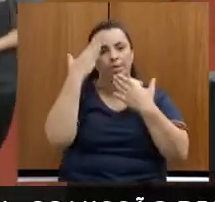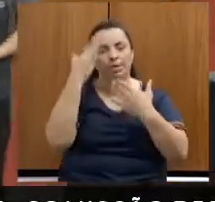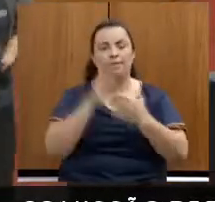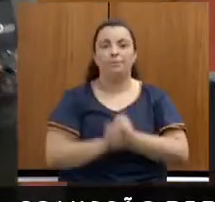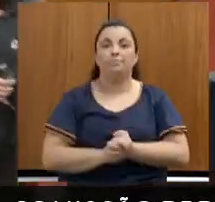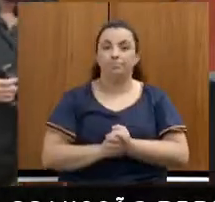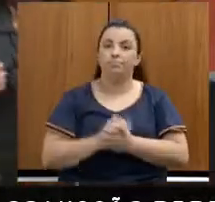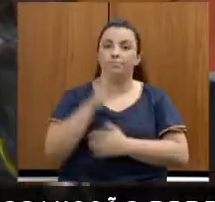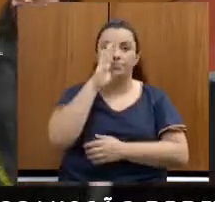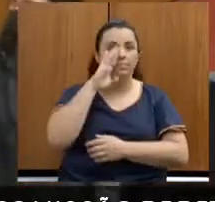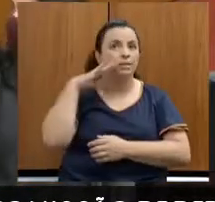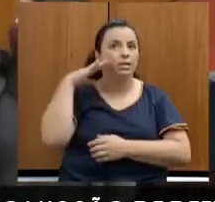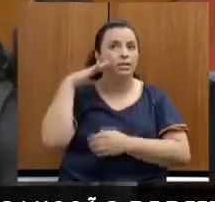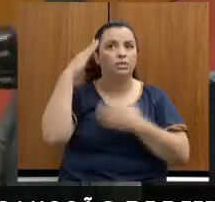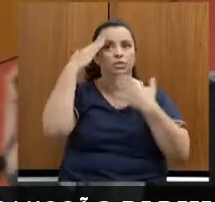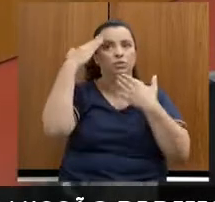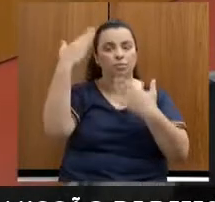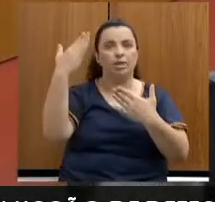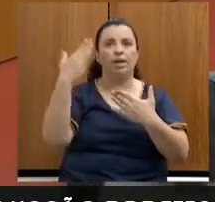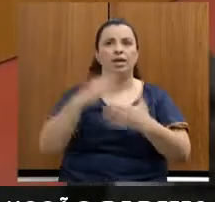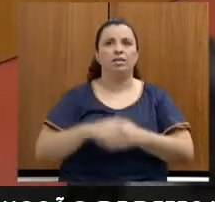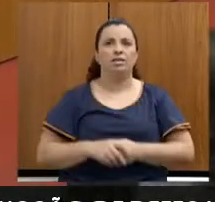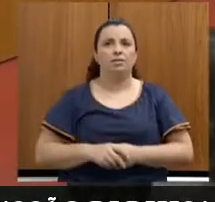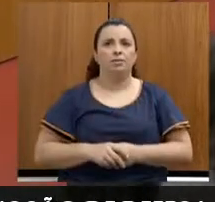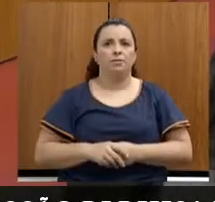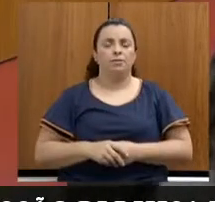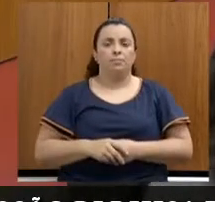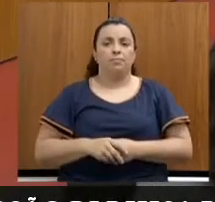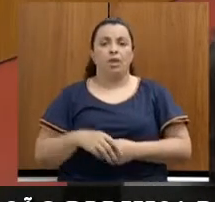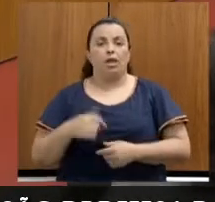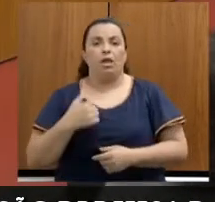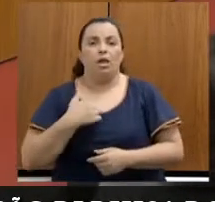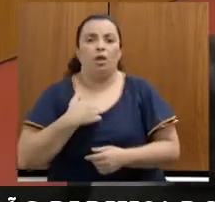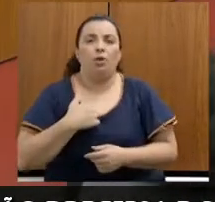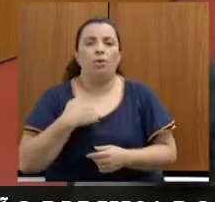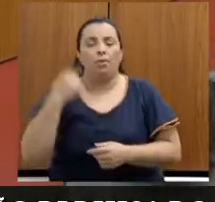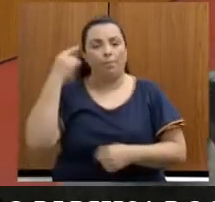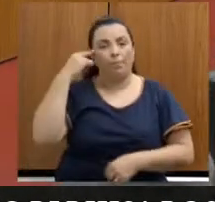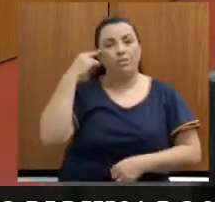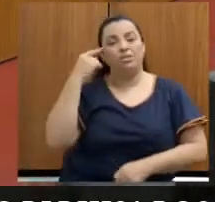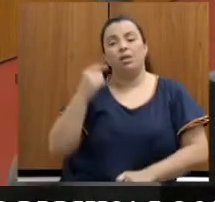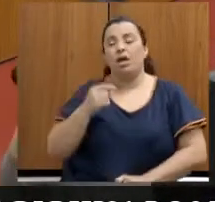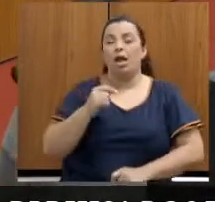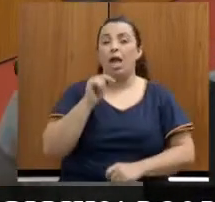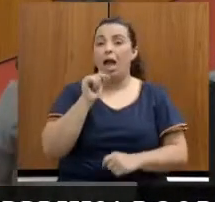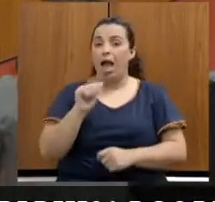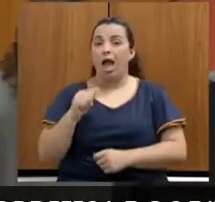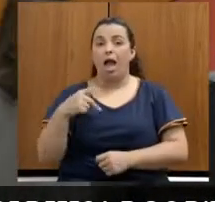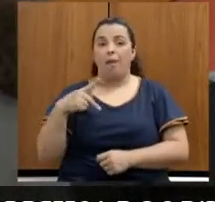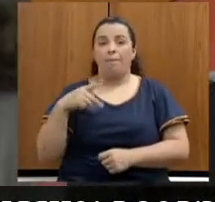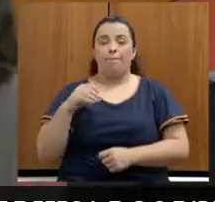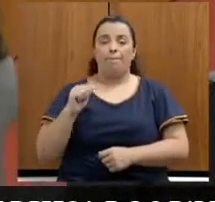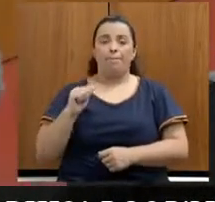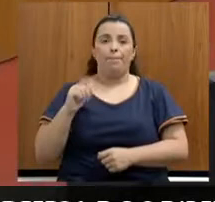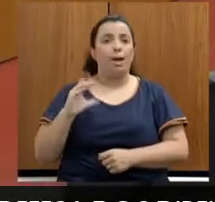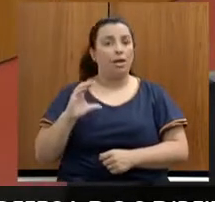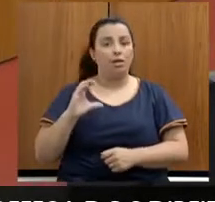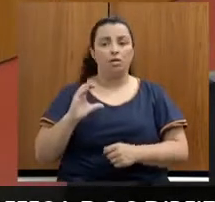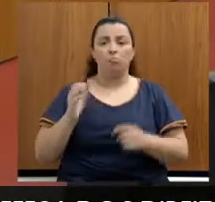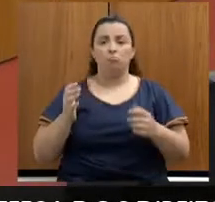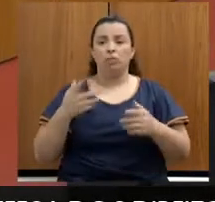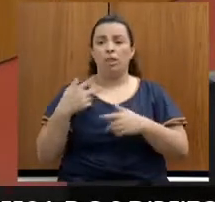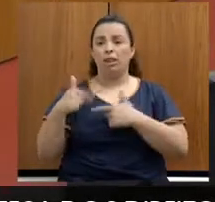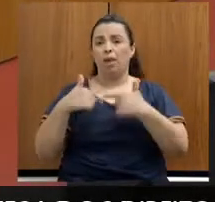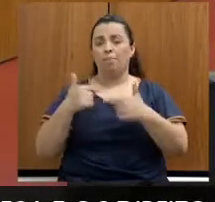deputada Beatriz. E eu acho fantástico também, deputada, o trabalho da APAC. E já visitei